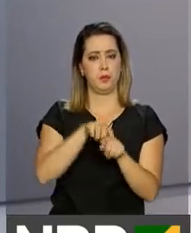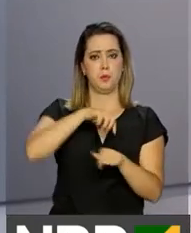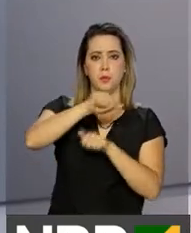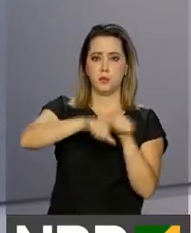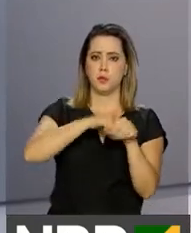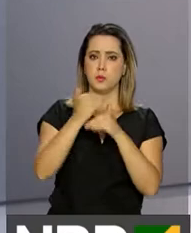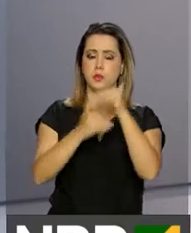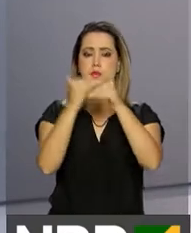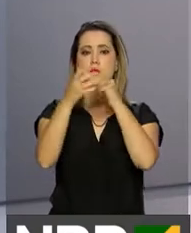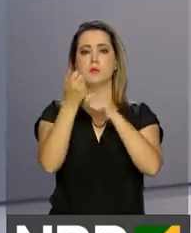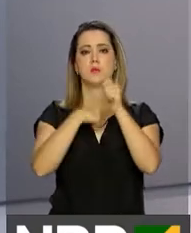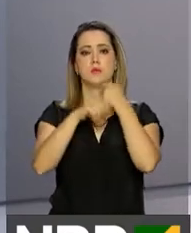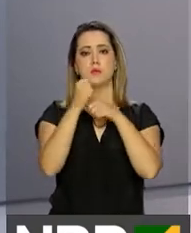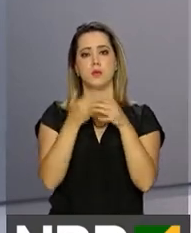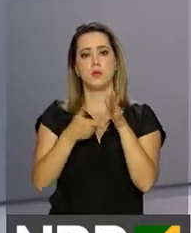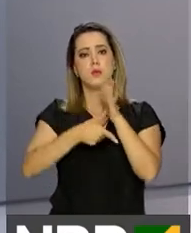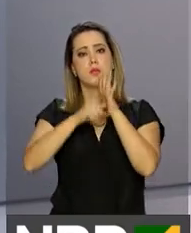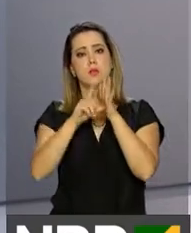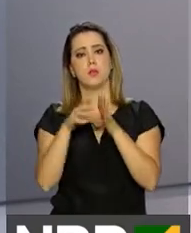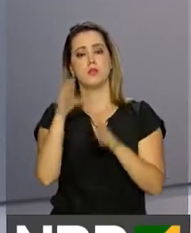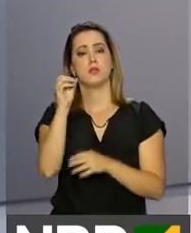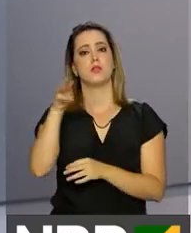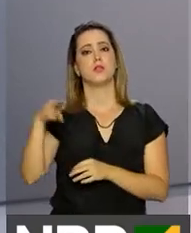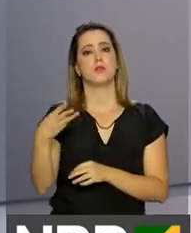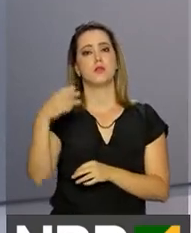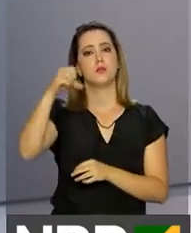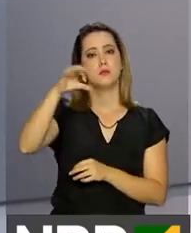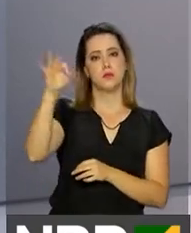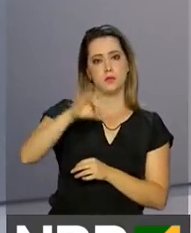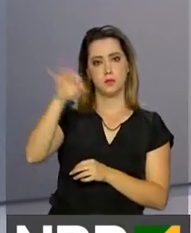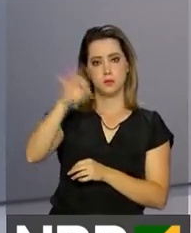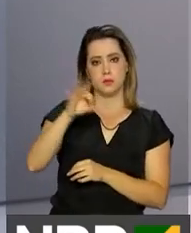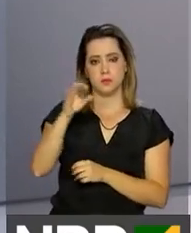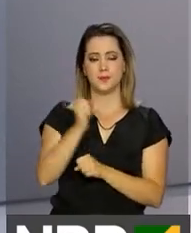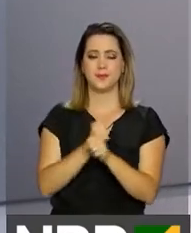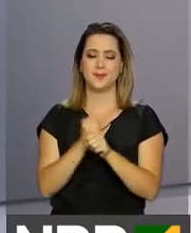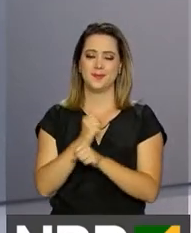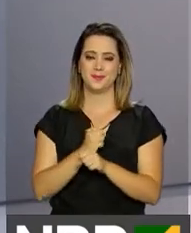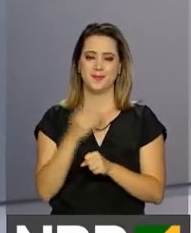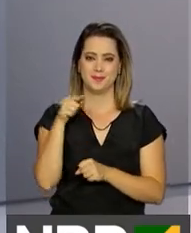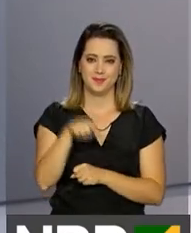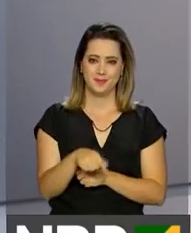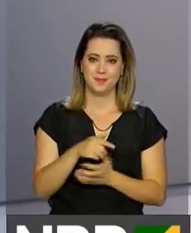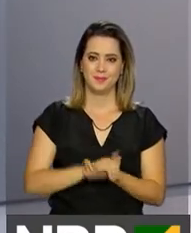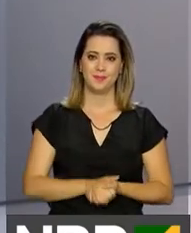crescimento da economia, que passou para 0,39% neste ano.